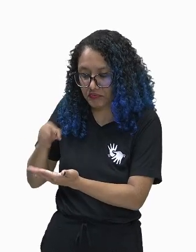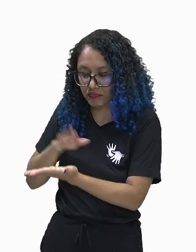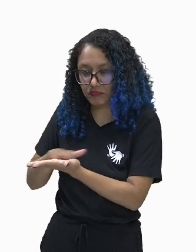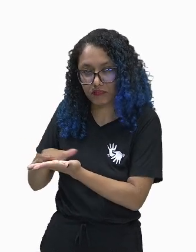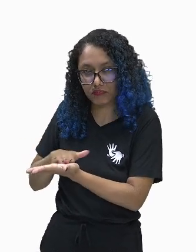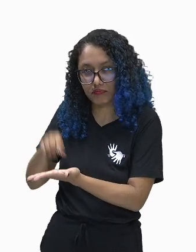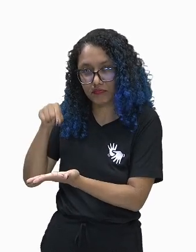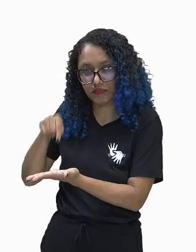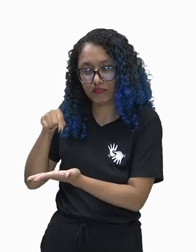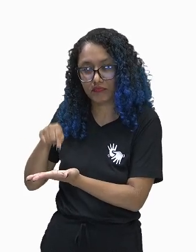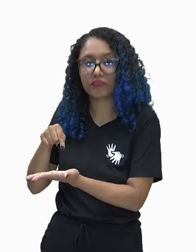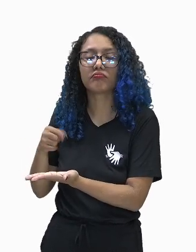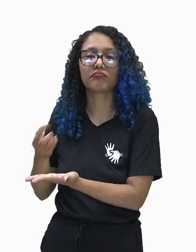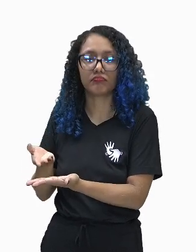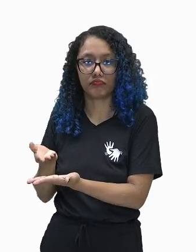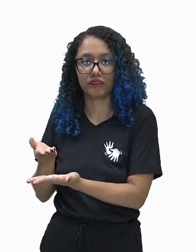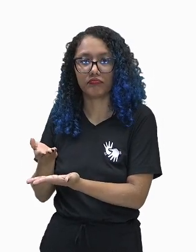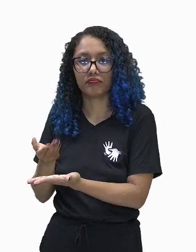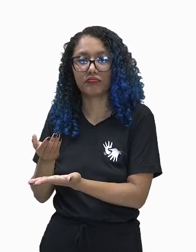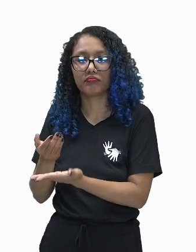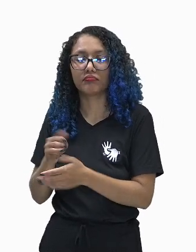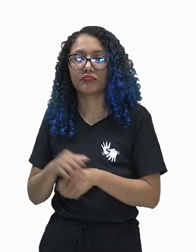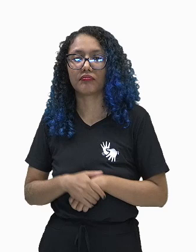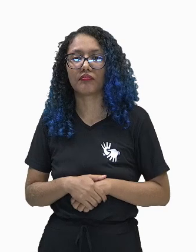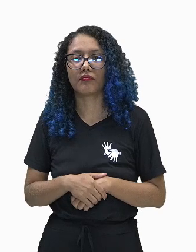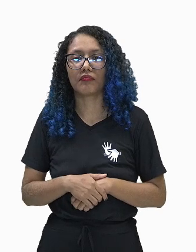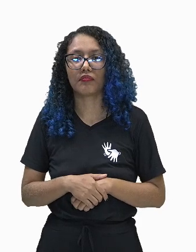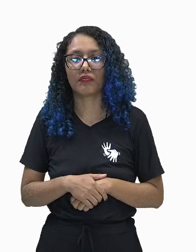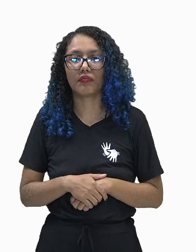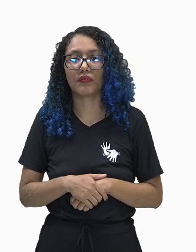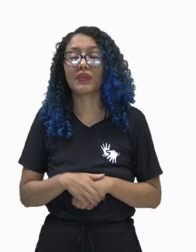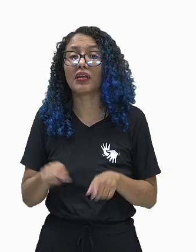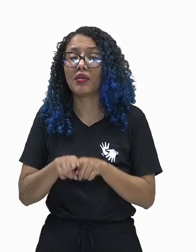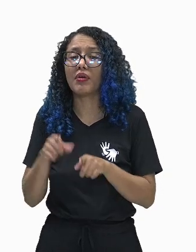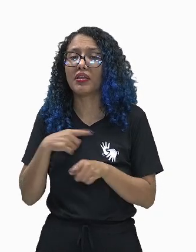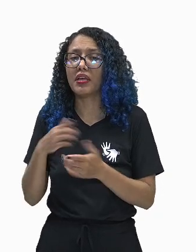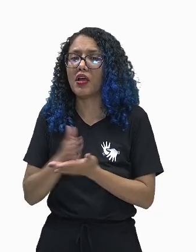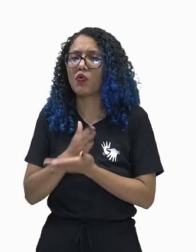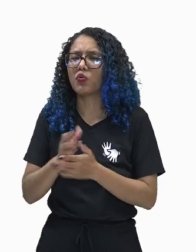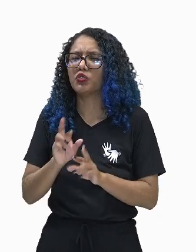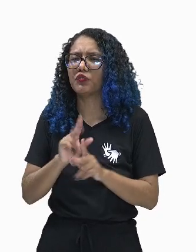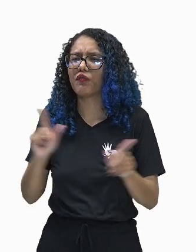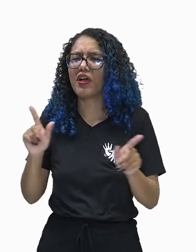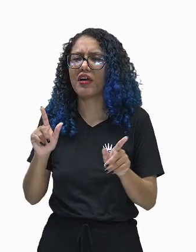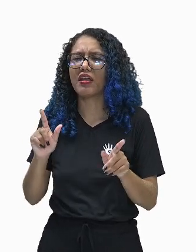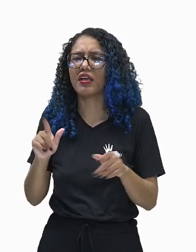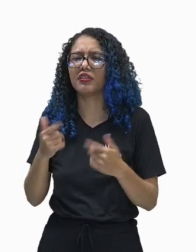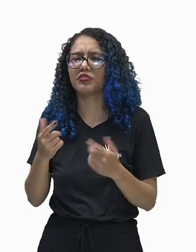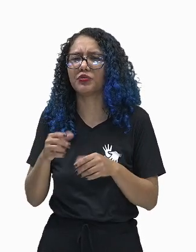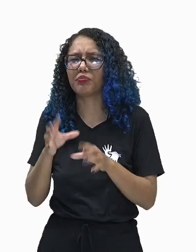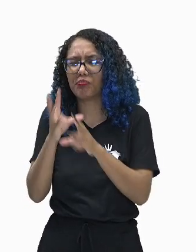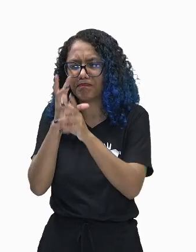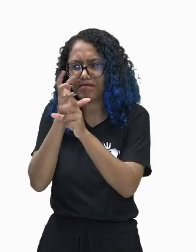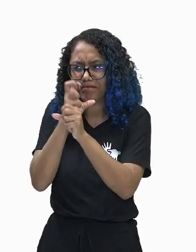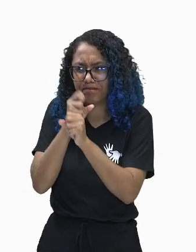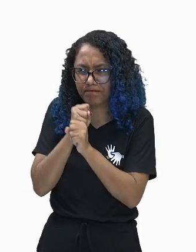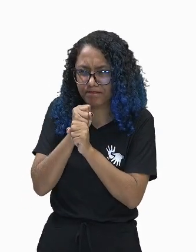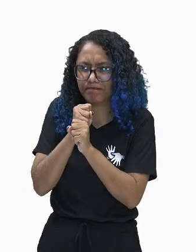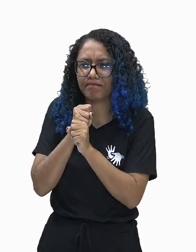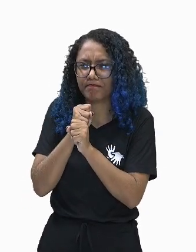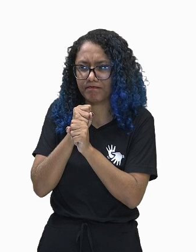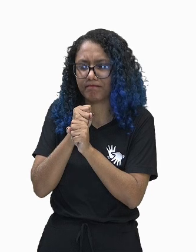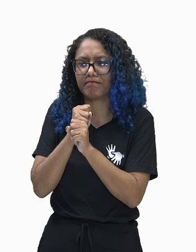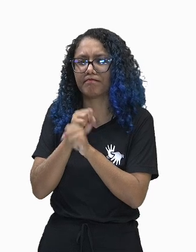com uma coloração diferenciada do rosa, que são pontinhos mais escuros. Isso aí não está proposital, não é um